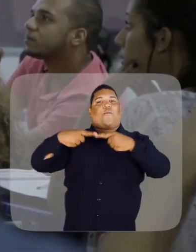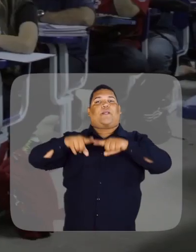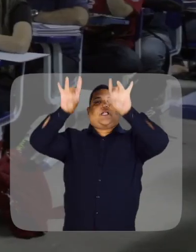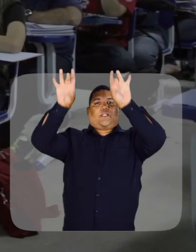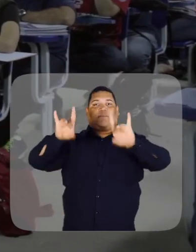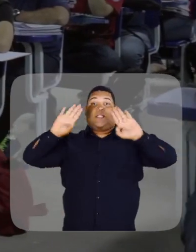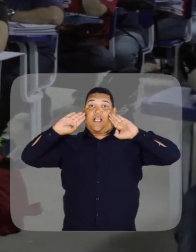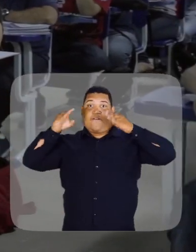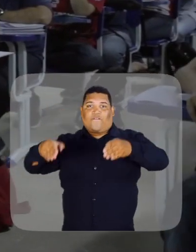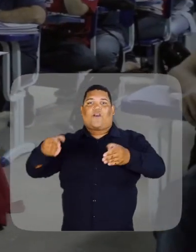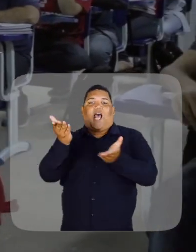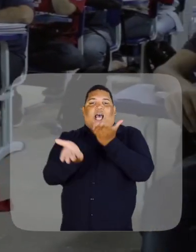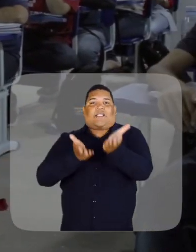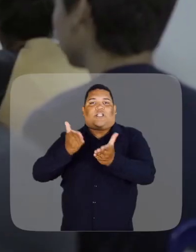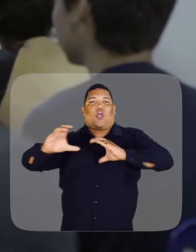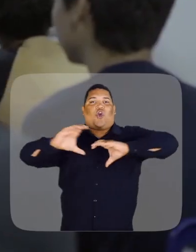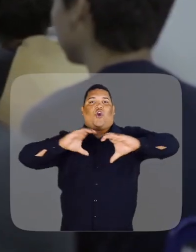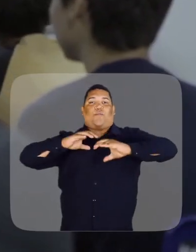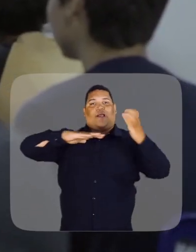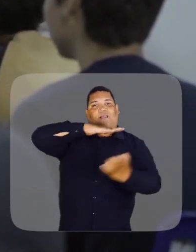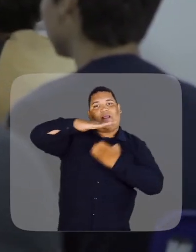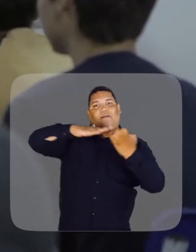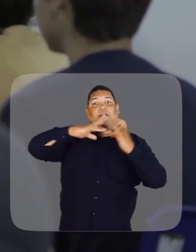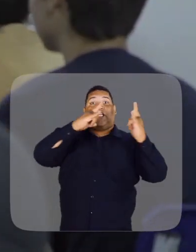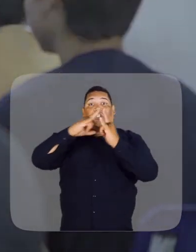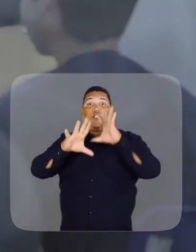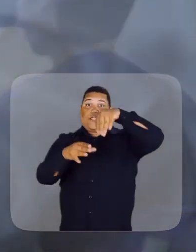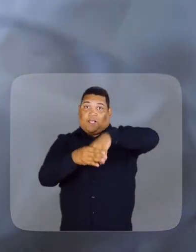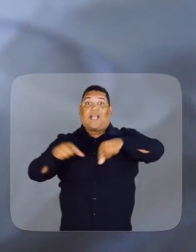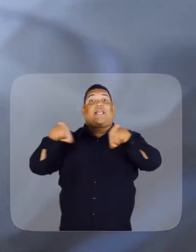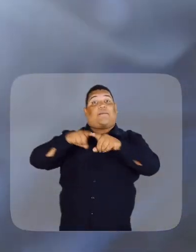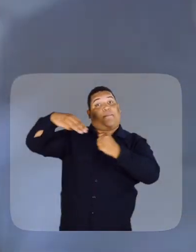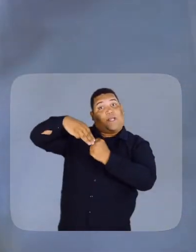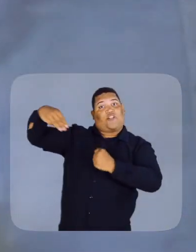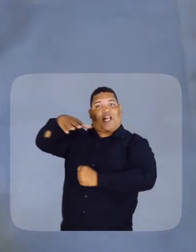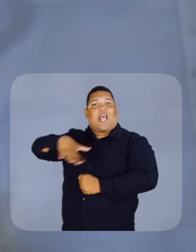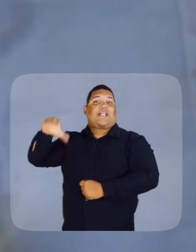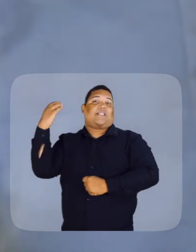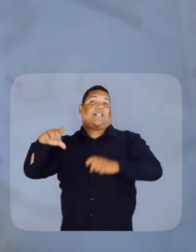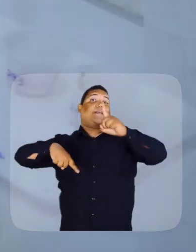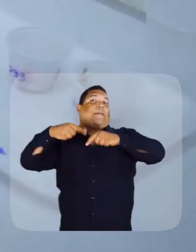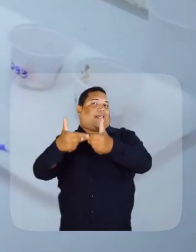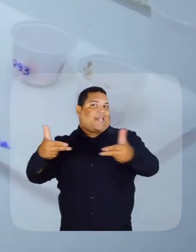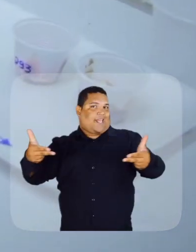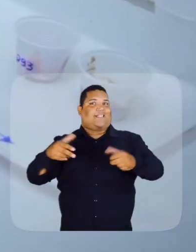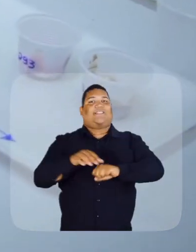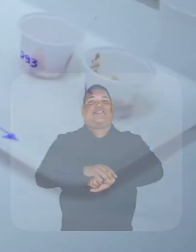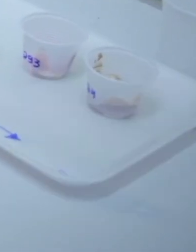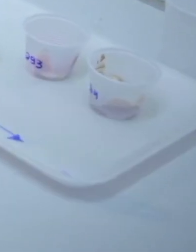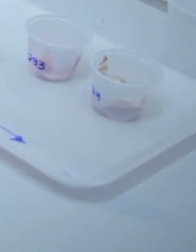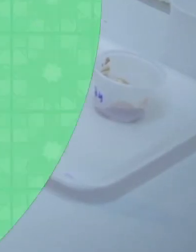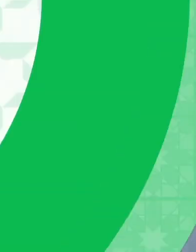Especialização em Assessoria de Comunicação Empresarial e Institucional e o Mestrado em Ciência dos Materiais.